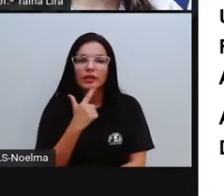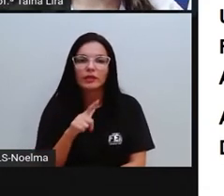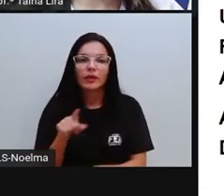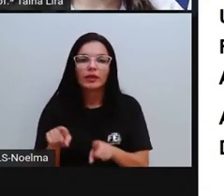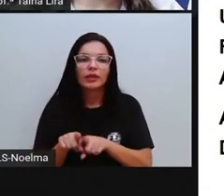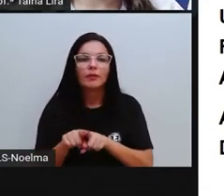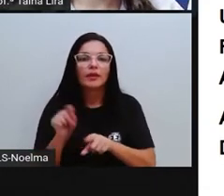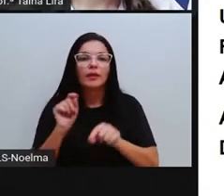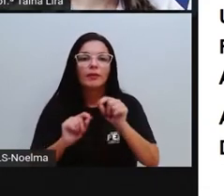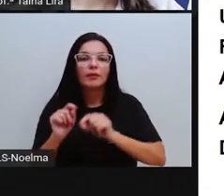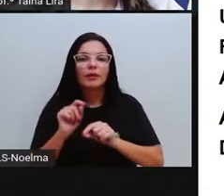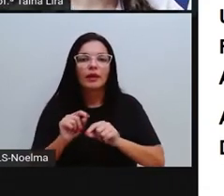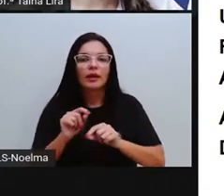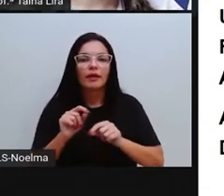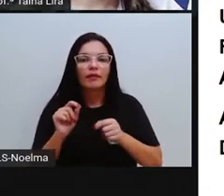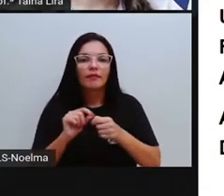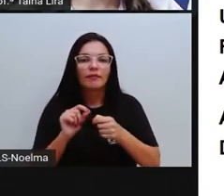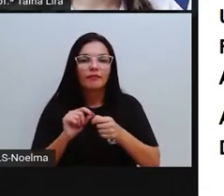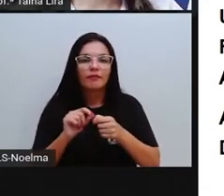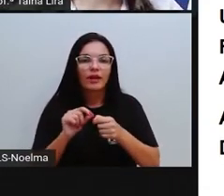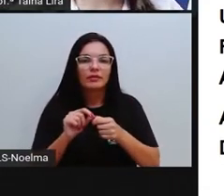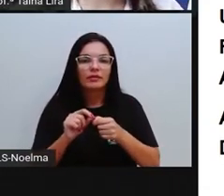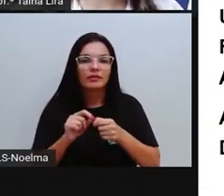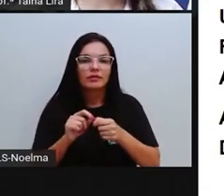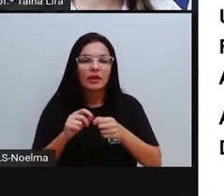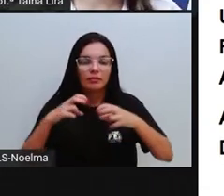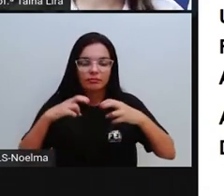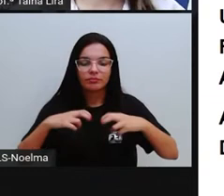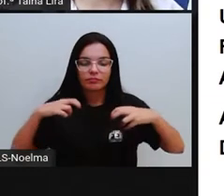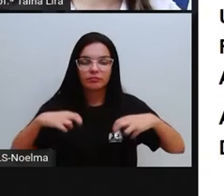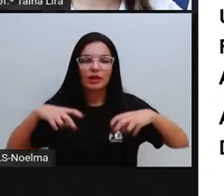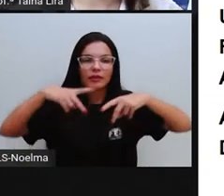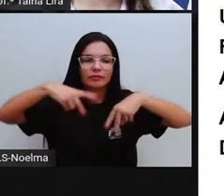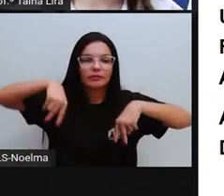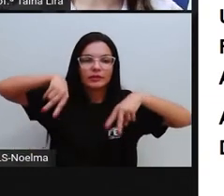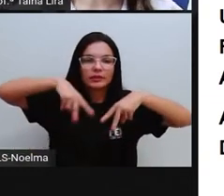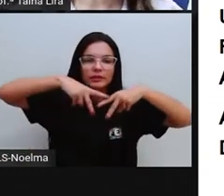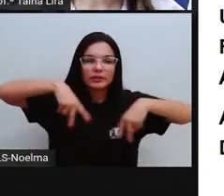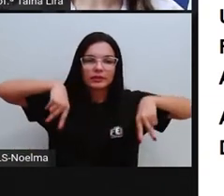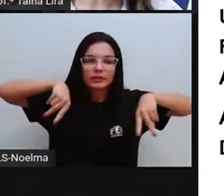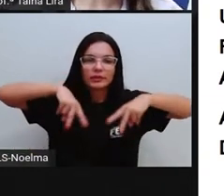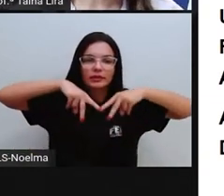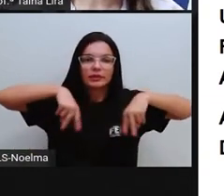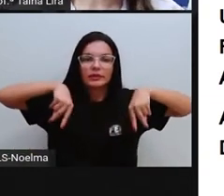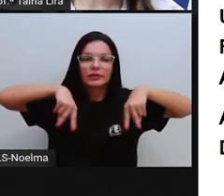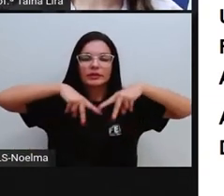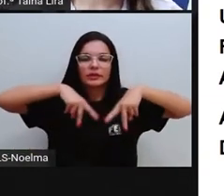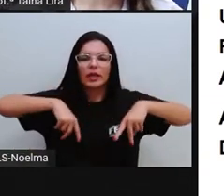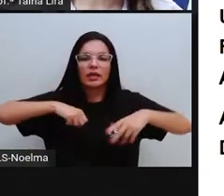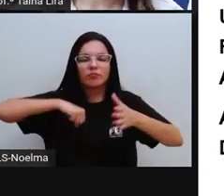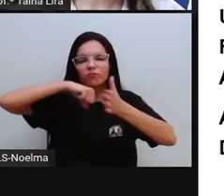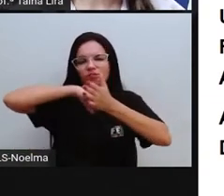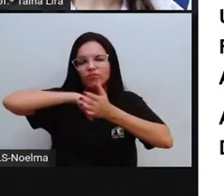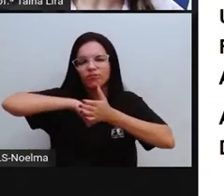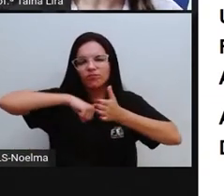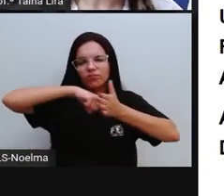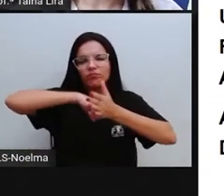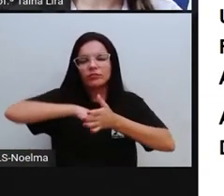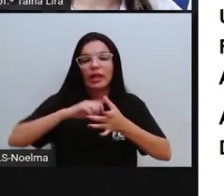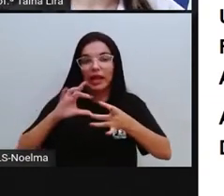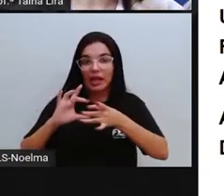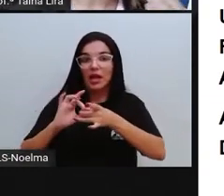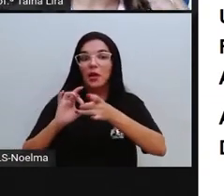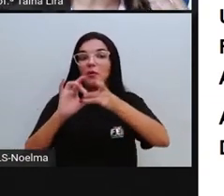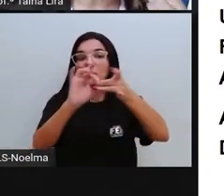a prática do Toré, que é um ritual, de dança, que simboliza a resistência, e a união entre os